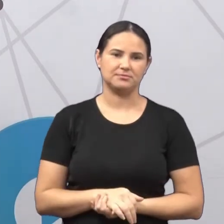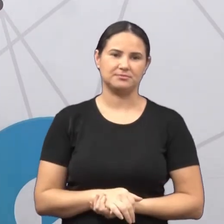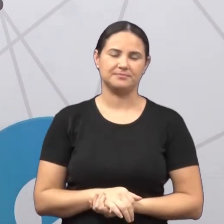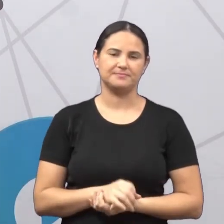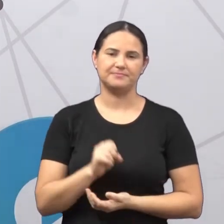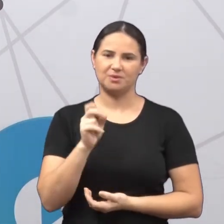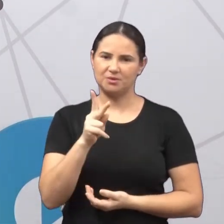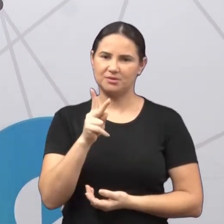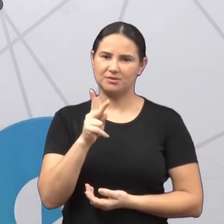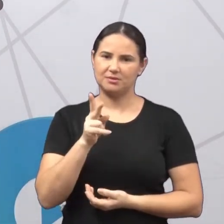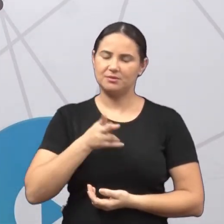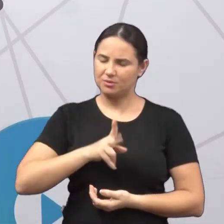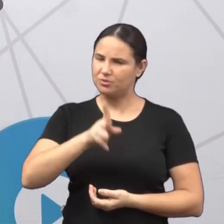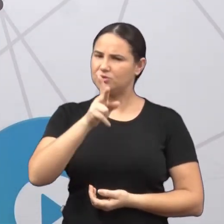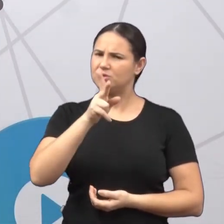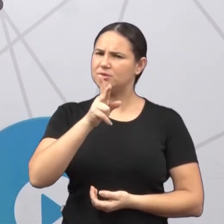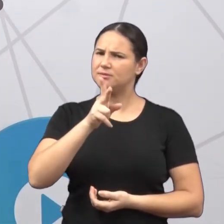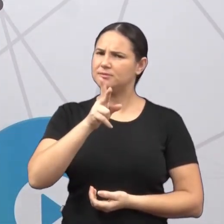Posso passar?